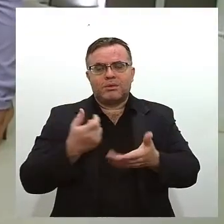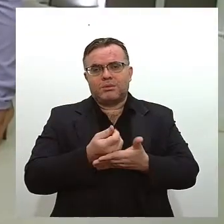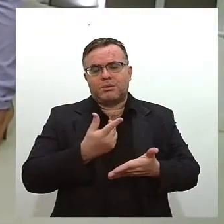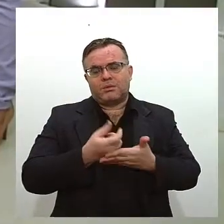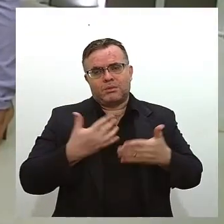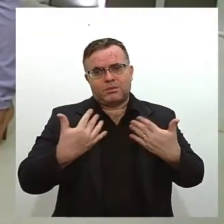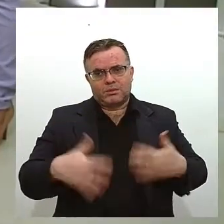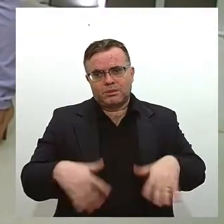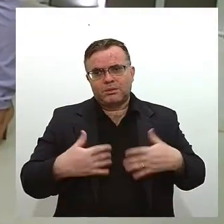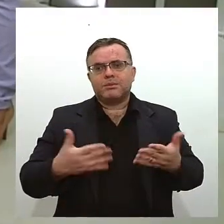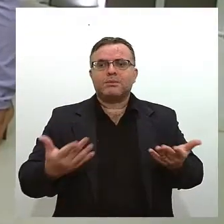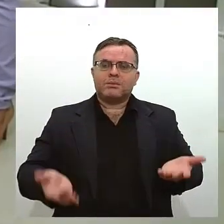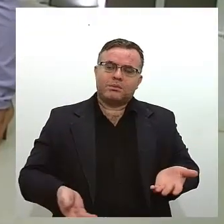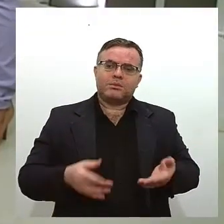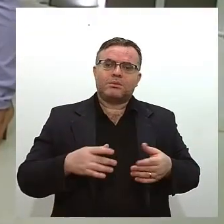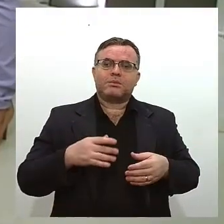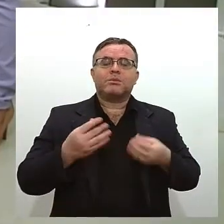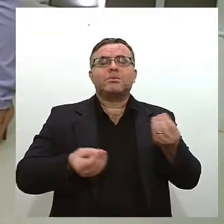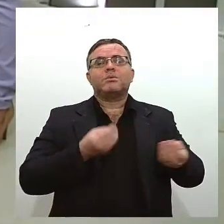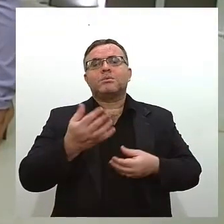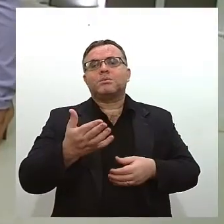tiveram um saldo mais positivo